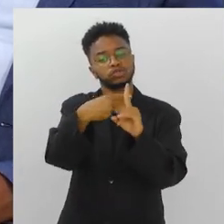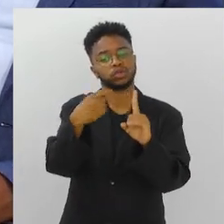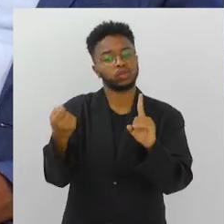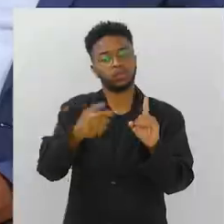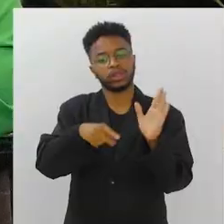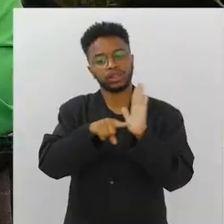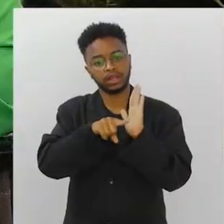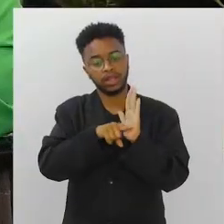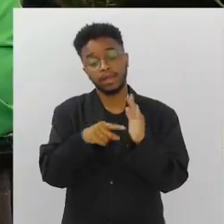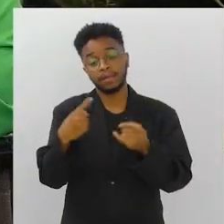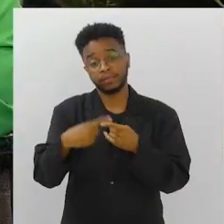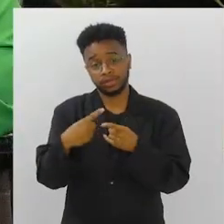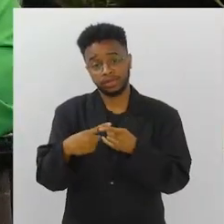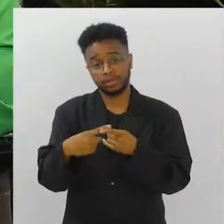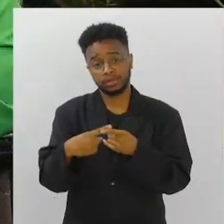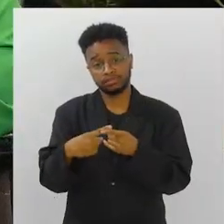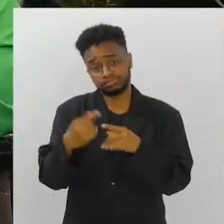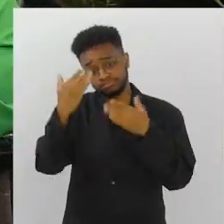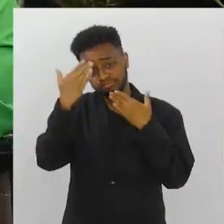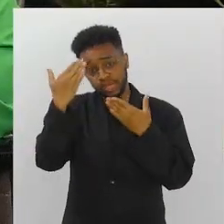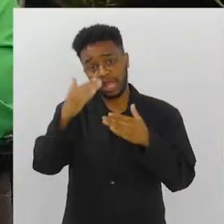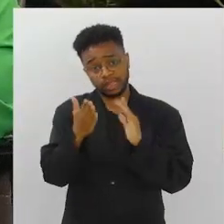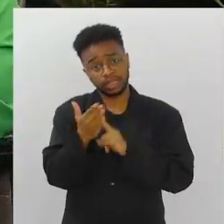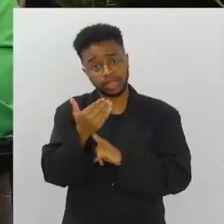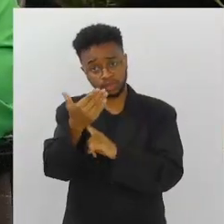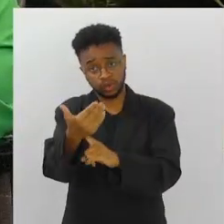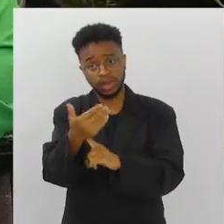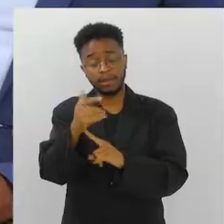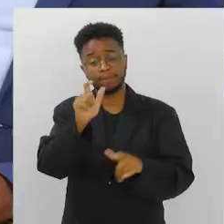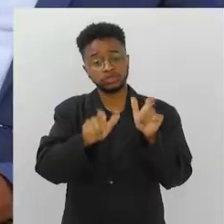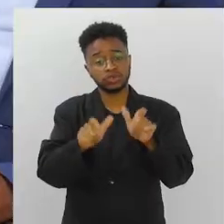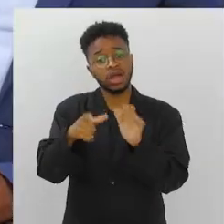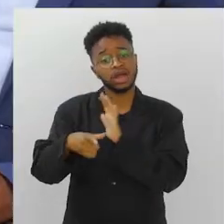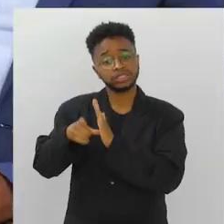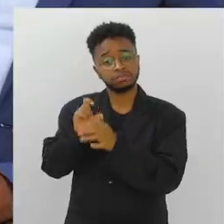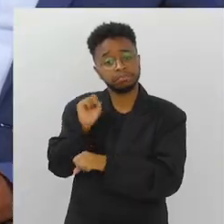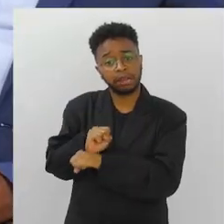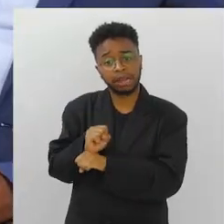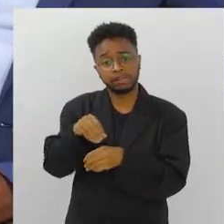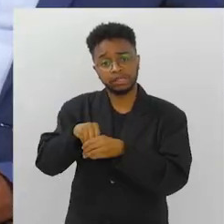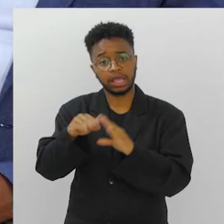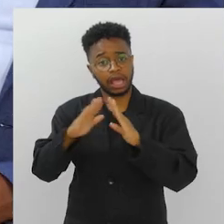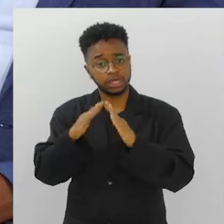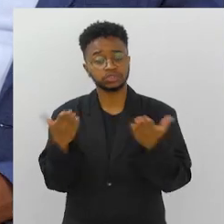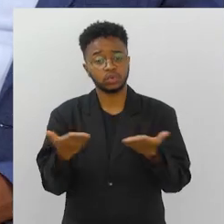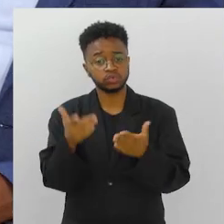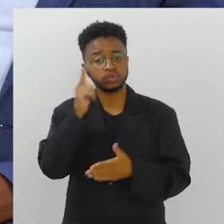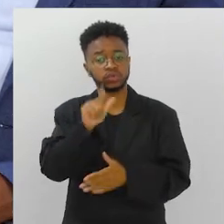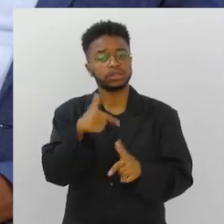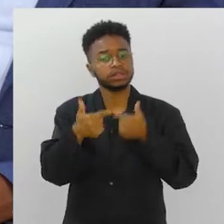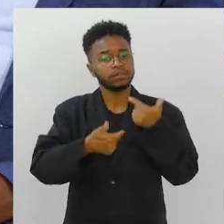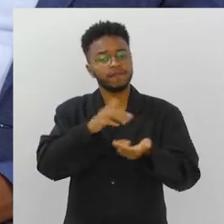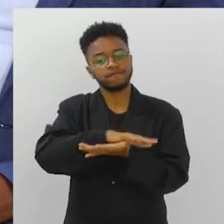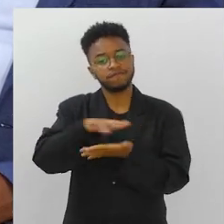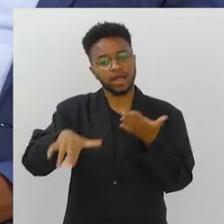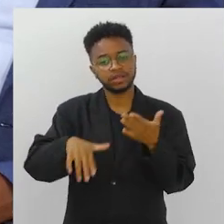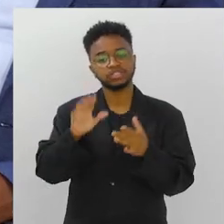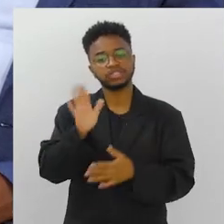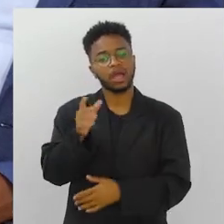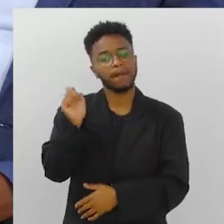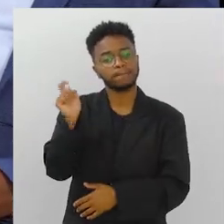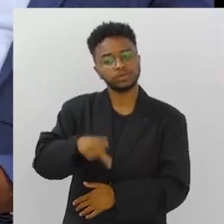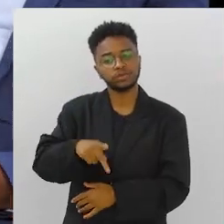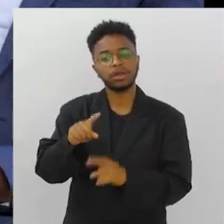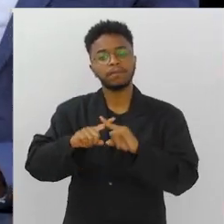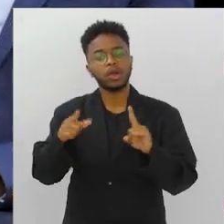do negativamente. Porque, graças a essa tecnologia, pessoas que estão paradas em casa hoje podem fazer várias coisas, pessoas que se aposentaram,